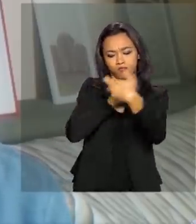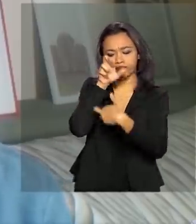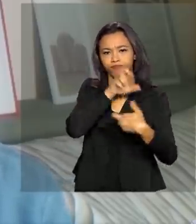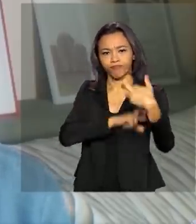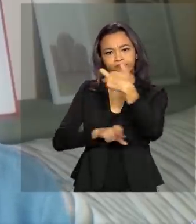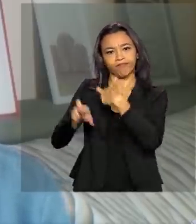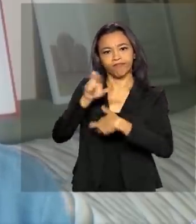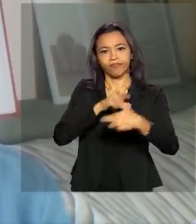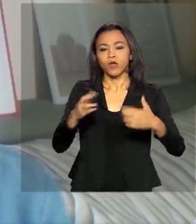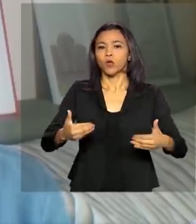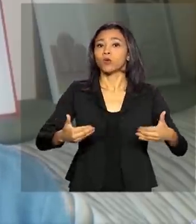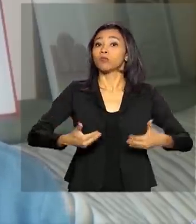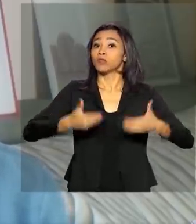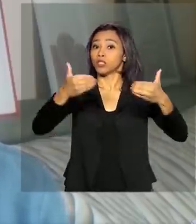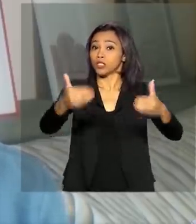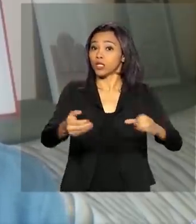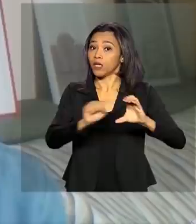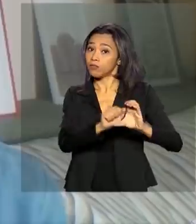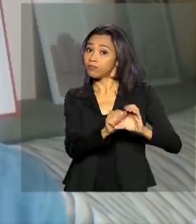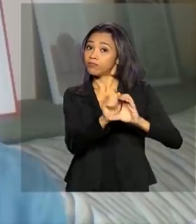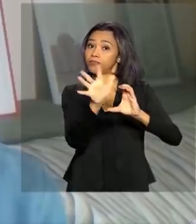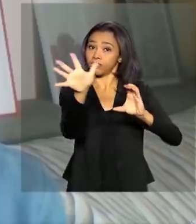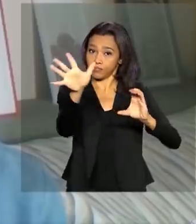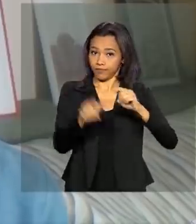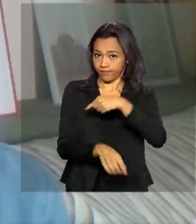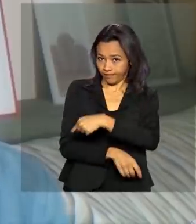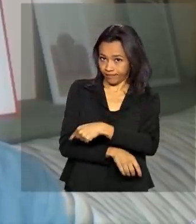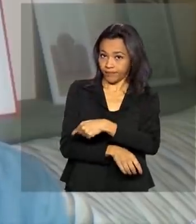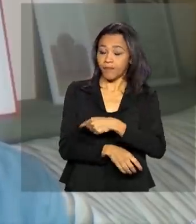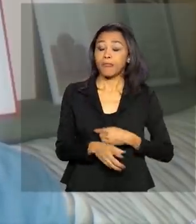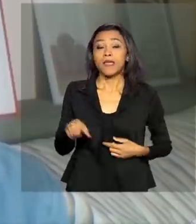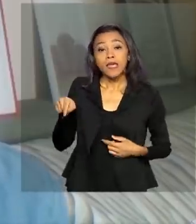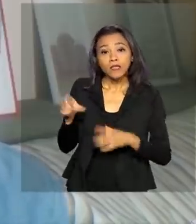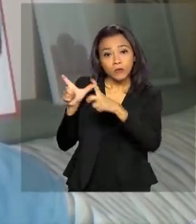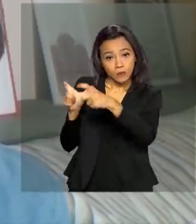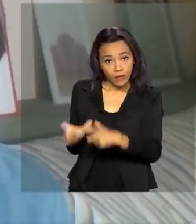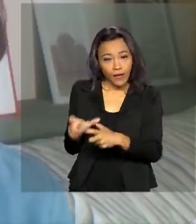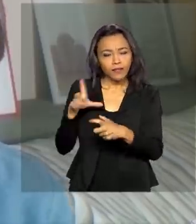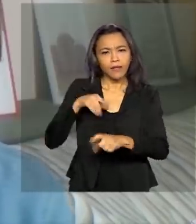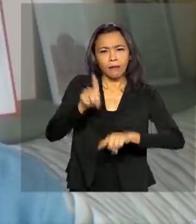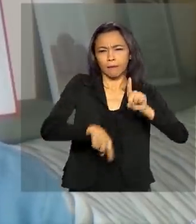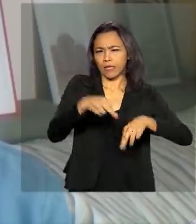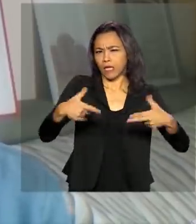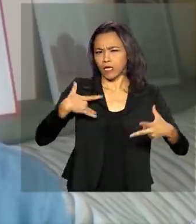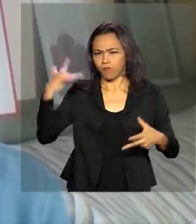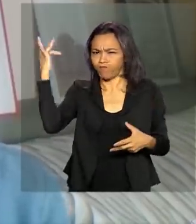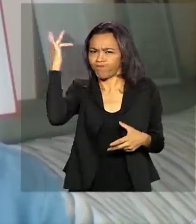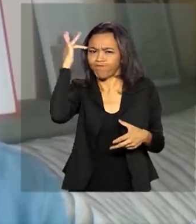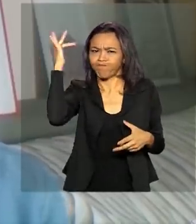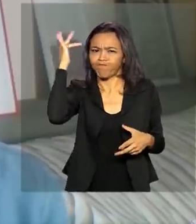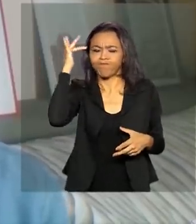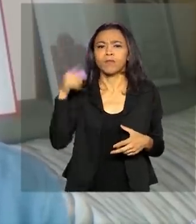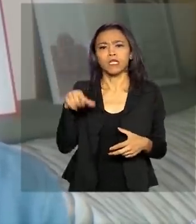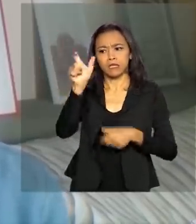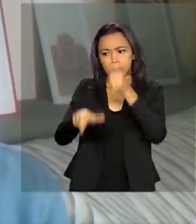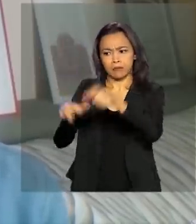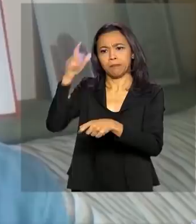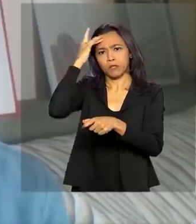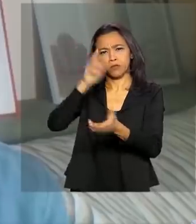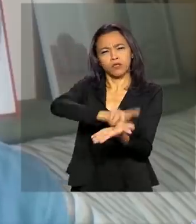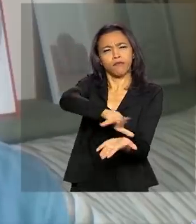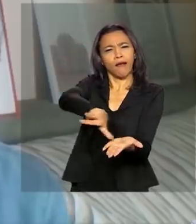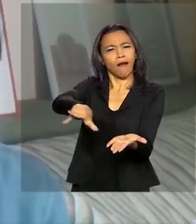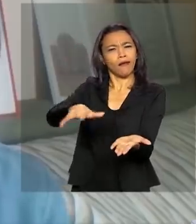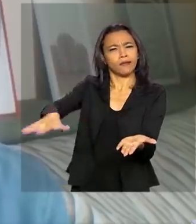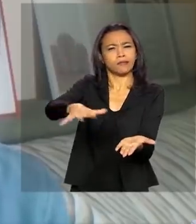Ministério da Ciência Tecnologia, Inovações e Comunicações. O centro reúne equipamentos de ponta e pesquisadores de várias áreas